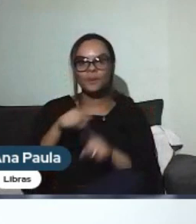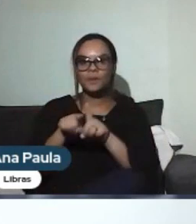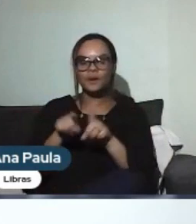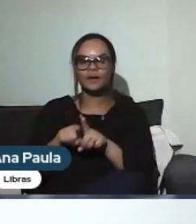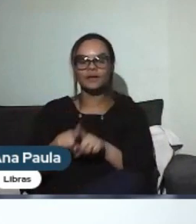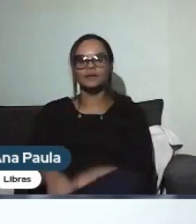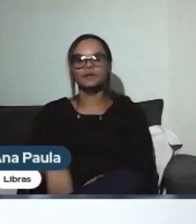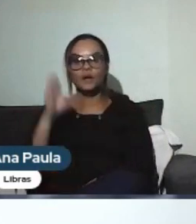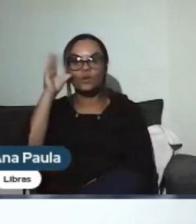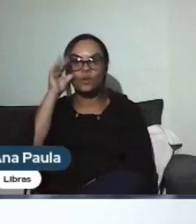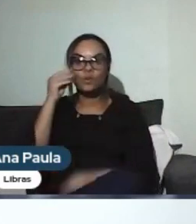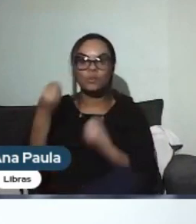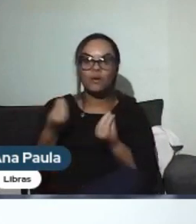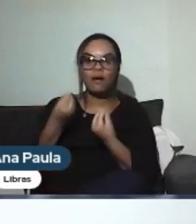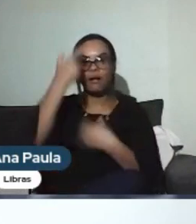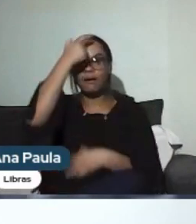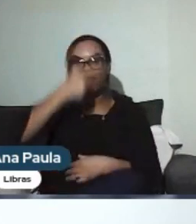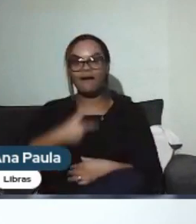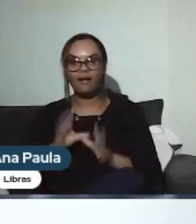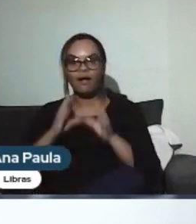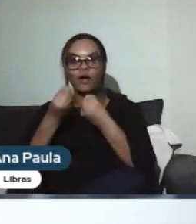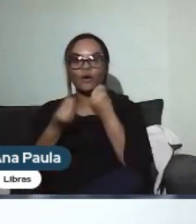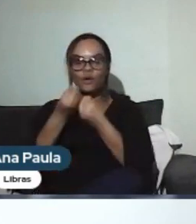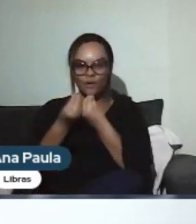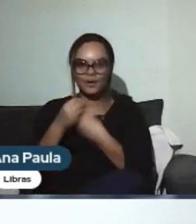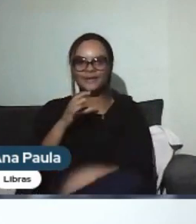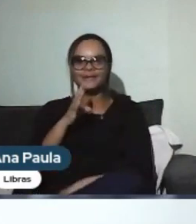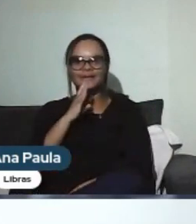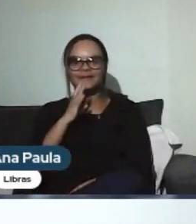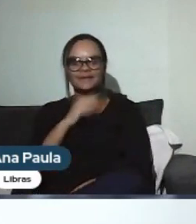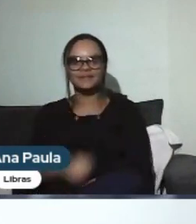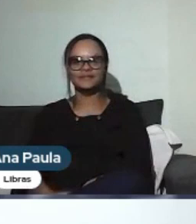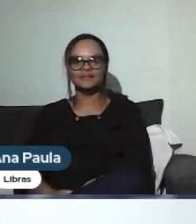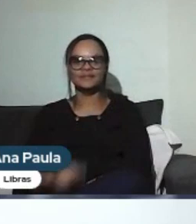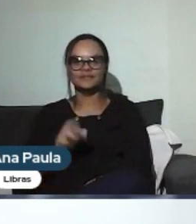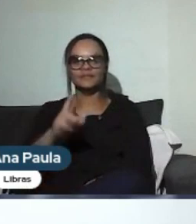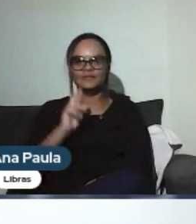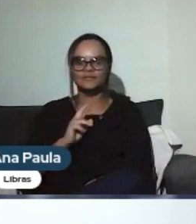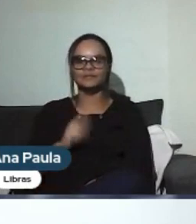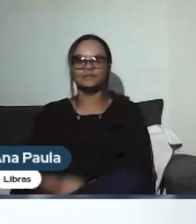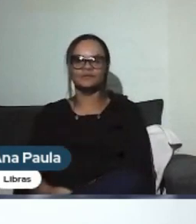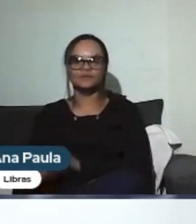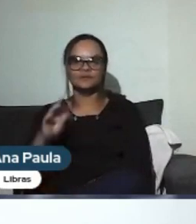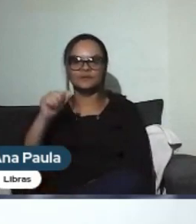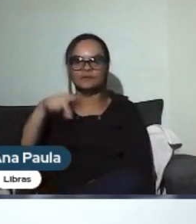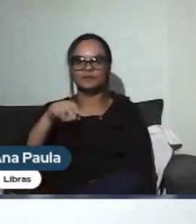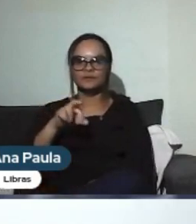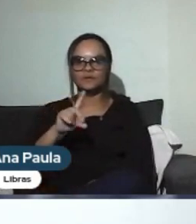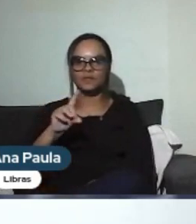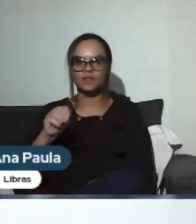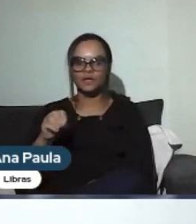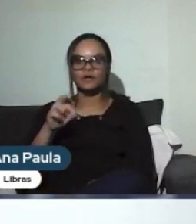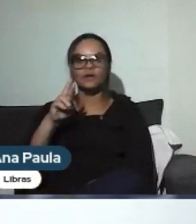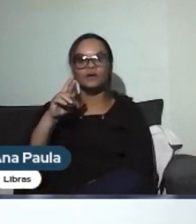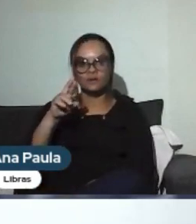curiosidade para saber quem somos, e acabam conhecendo um pouco a causa e o resultado de tudo isso, que é o caso do Fernando aí. O Fernando é um resultado